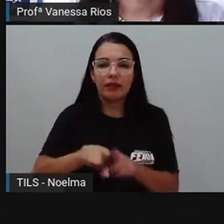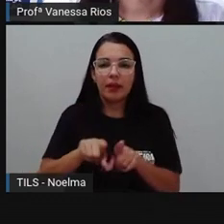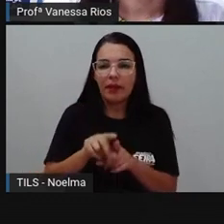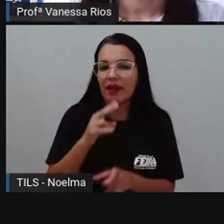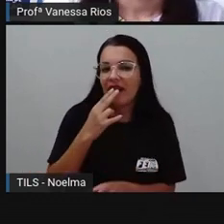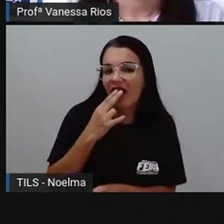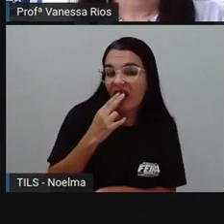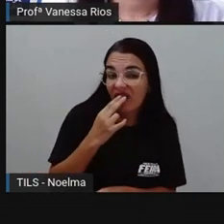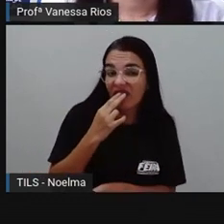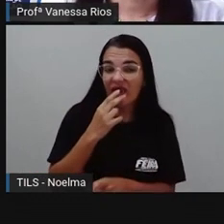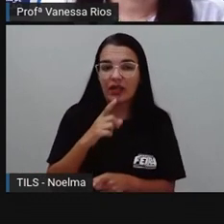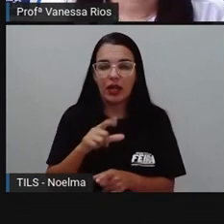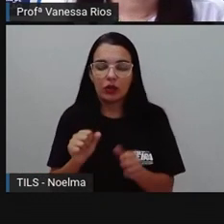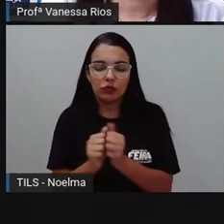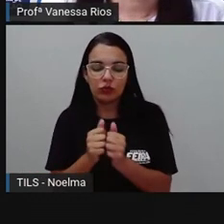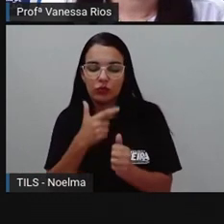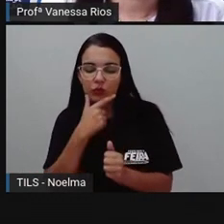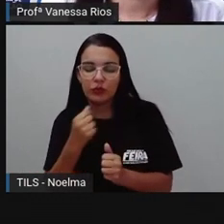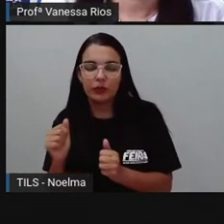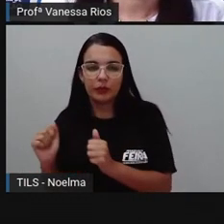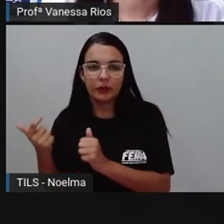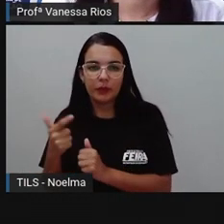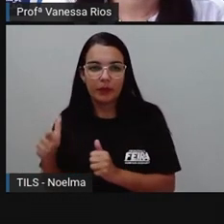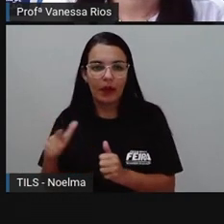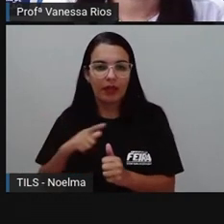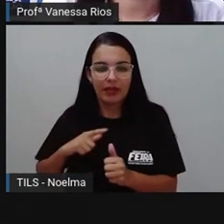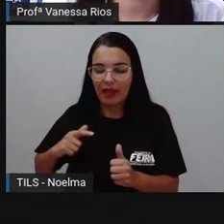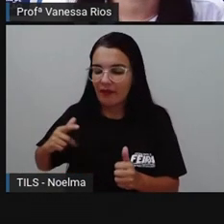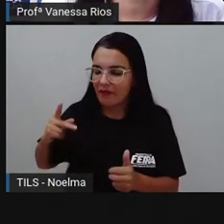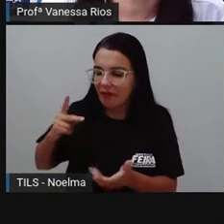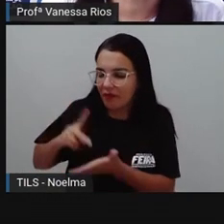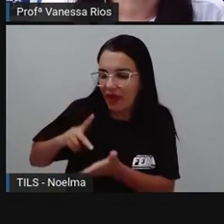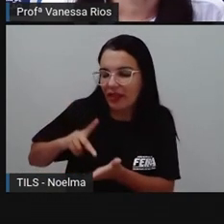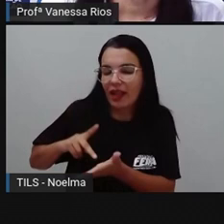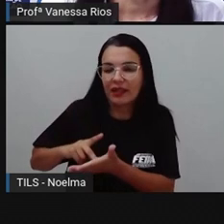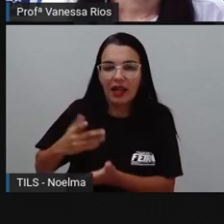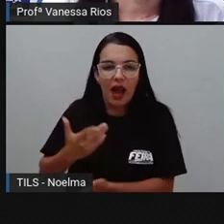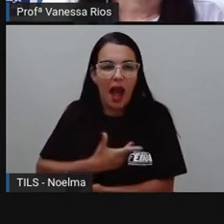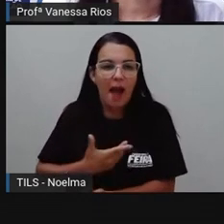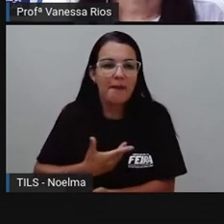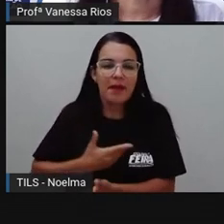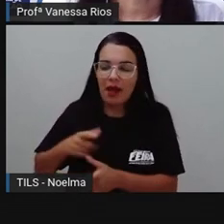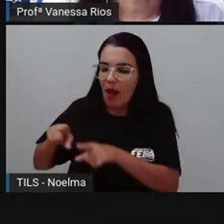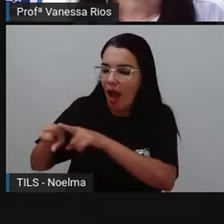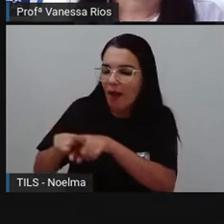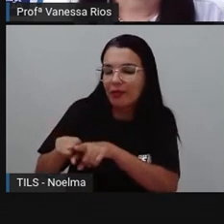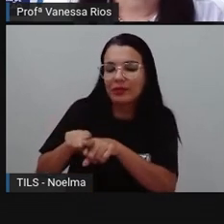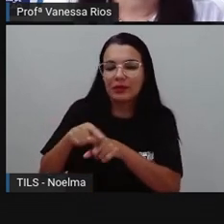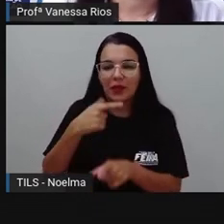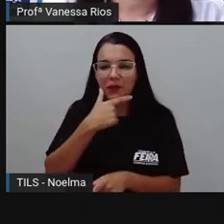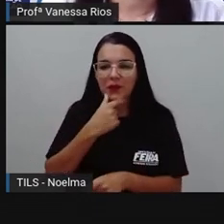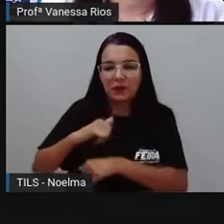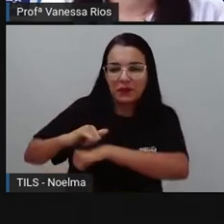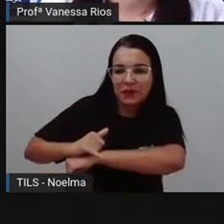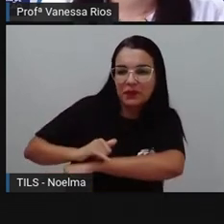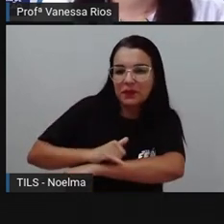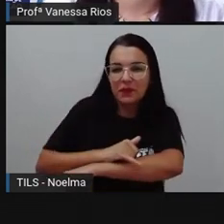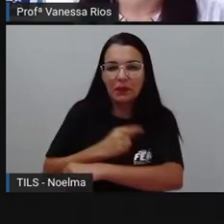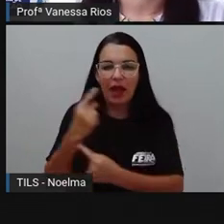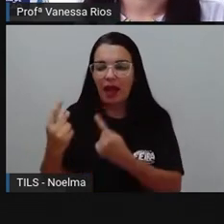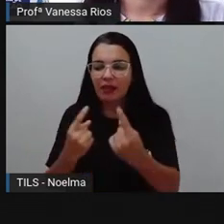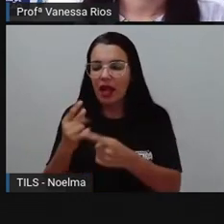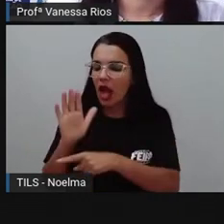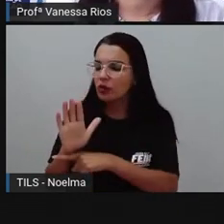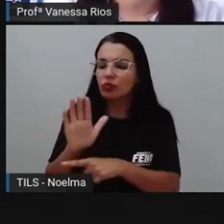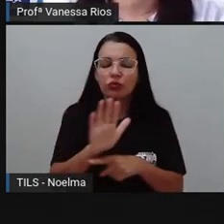Cebola agem como verdadeiros amigos e irmãs de Kim, cada um tentando ajudar da forma que